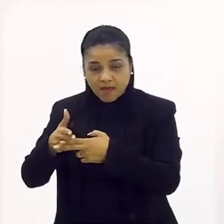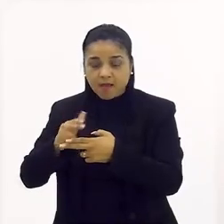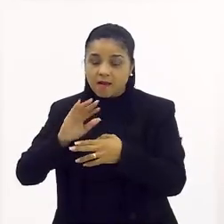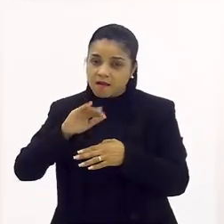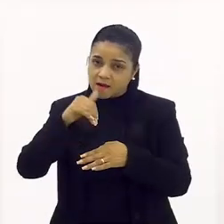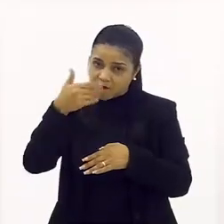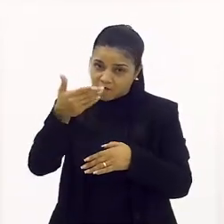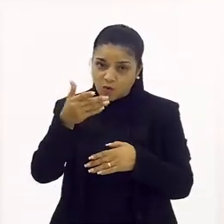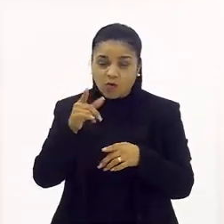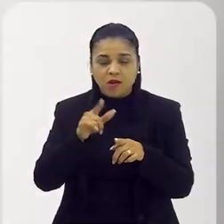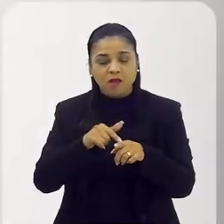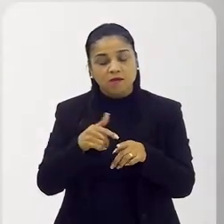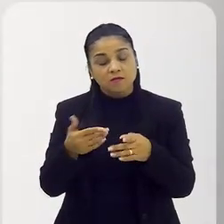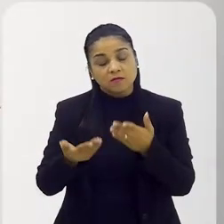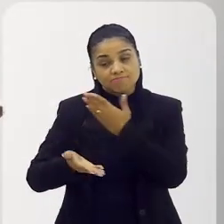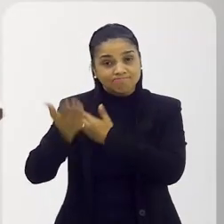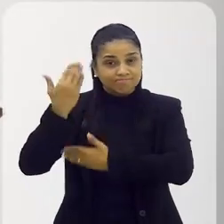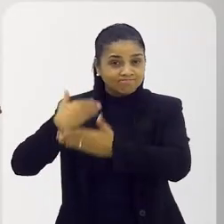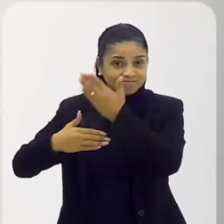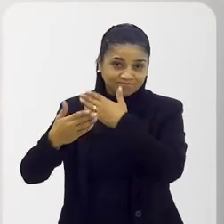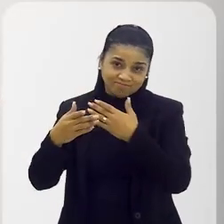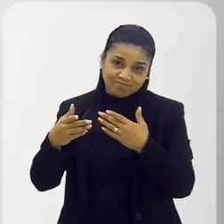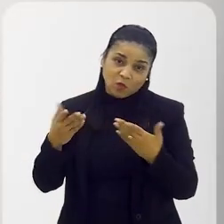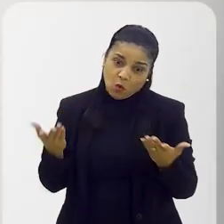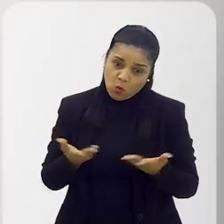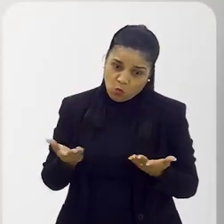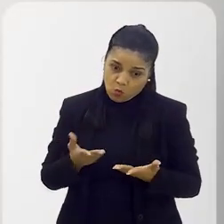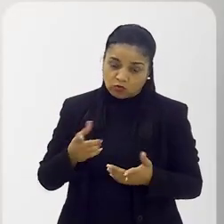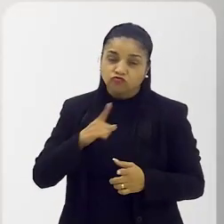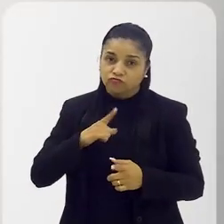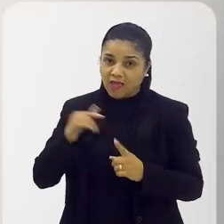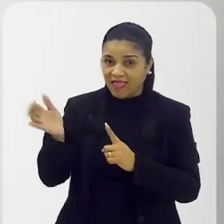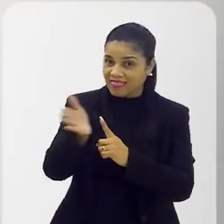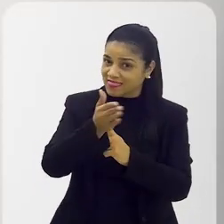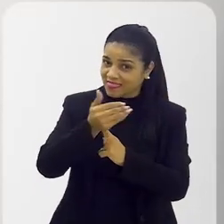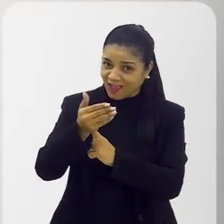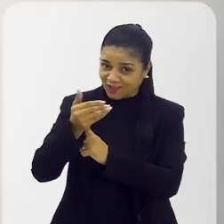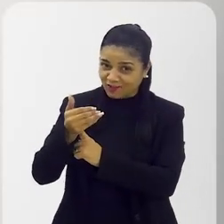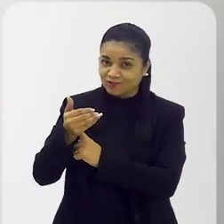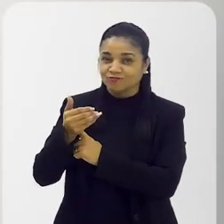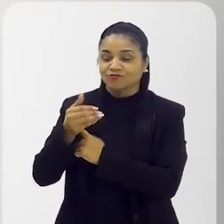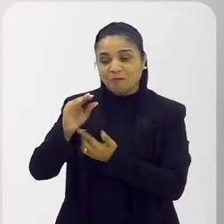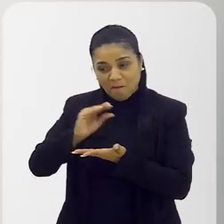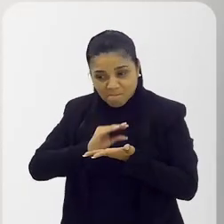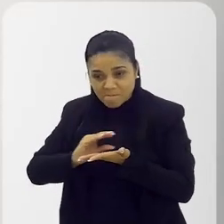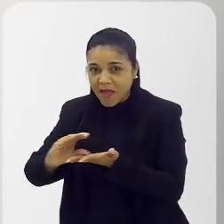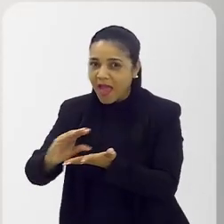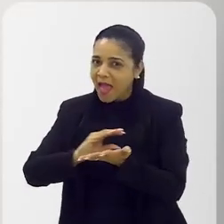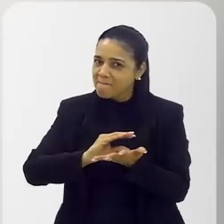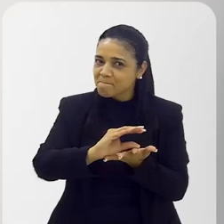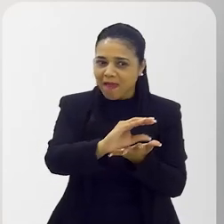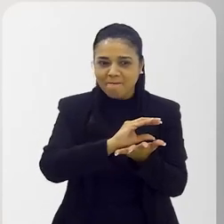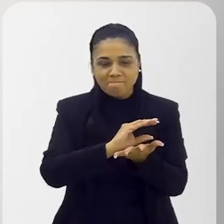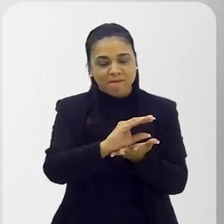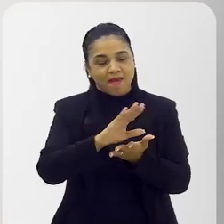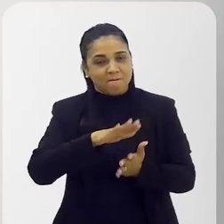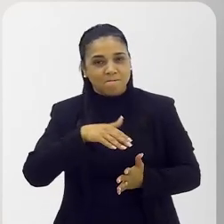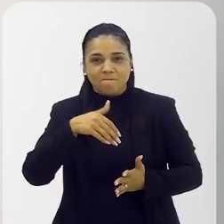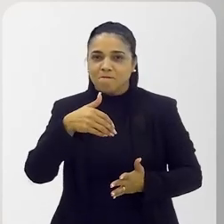E até no tempo, né? Porque a gente fazia... Hoje, claro, você tem mais recursos, mais investimentos